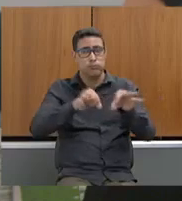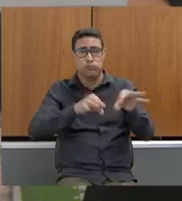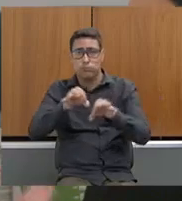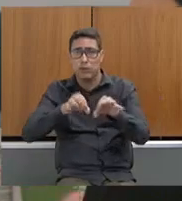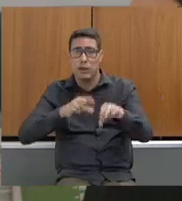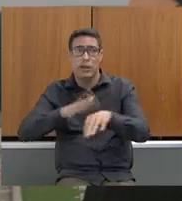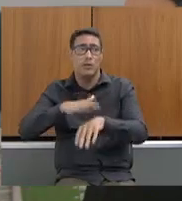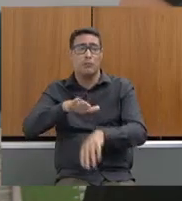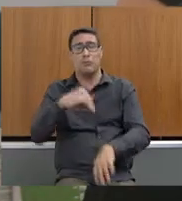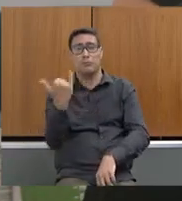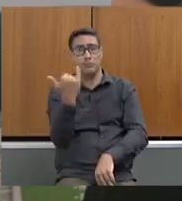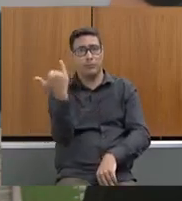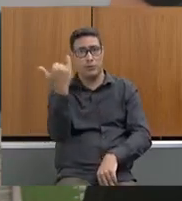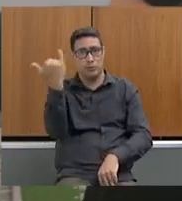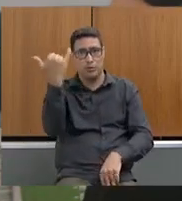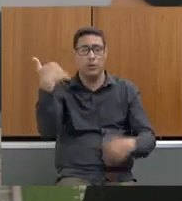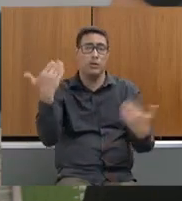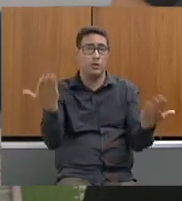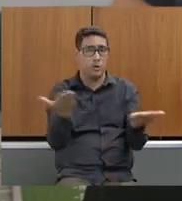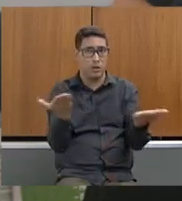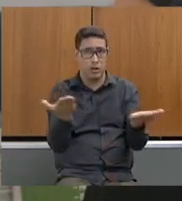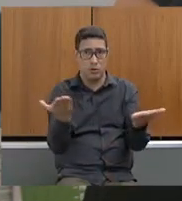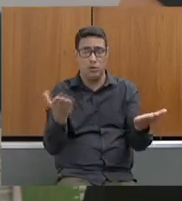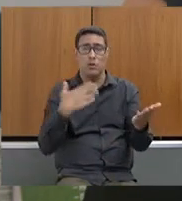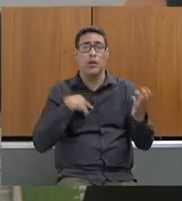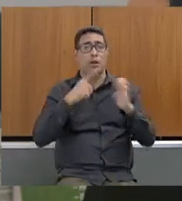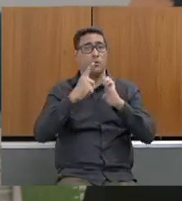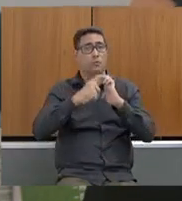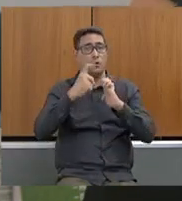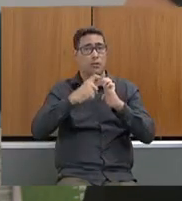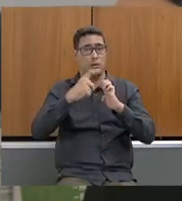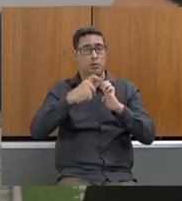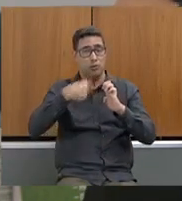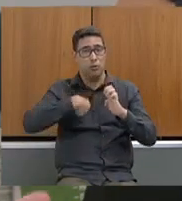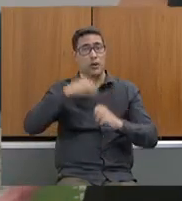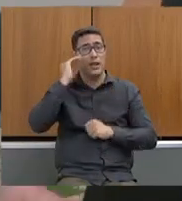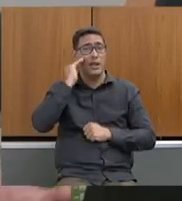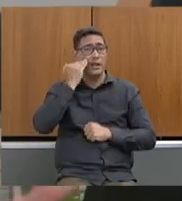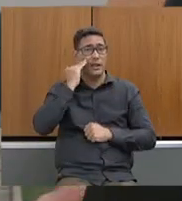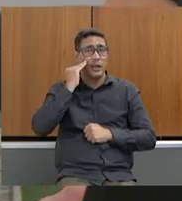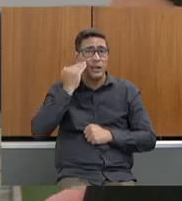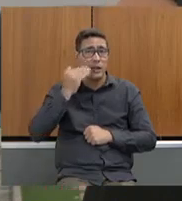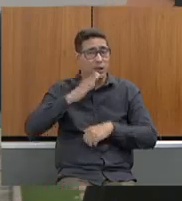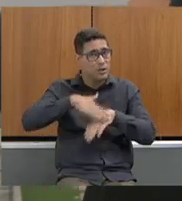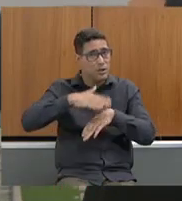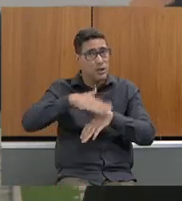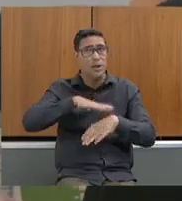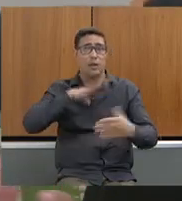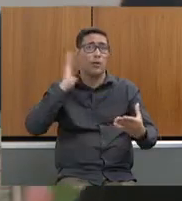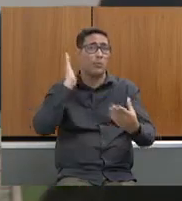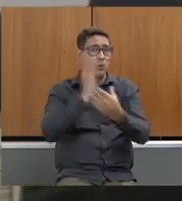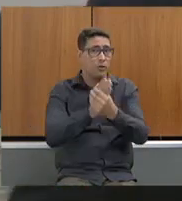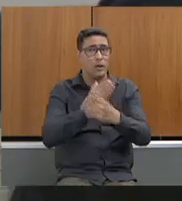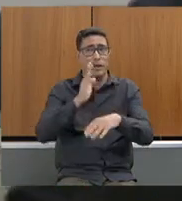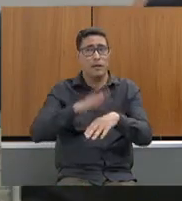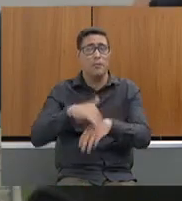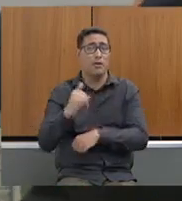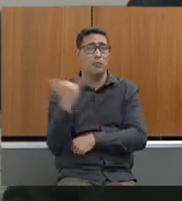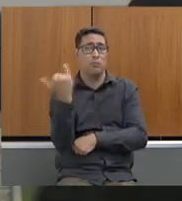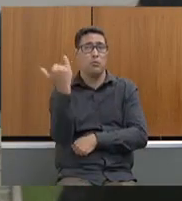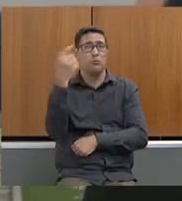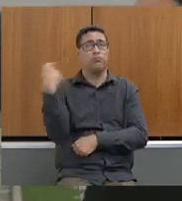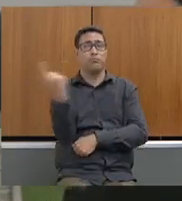mais importante. E é lógico, ele é um empreendedor, ele entende que o seu processo é o processo mais importante de todos.